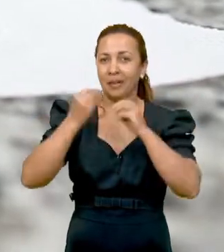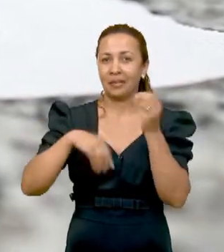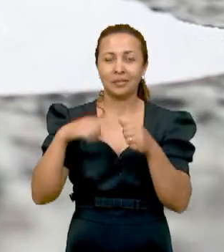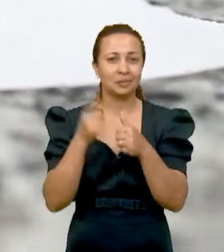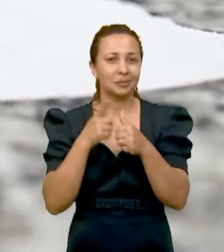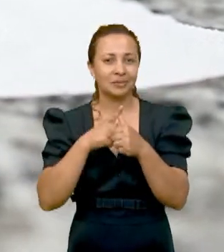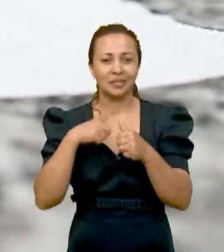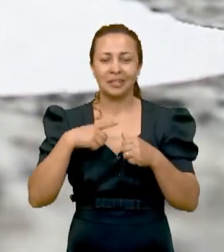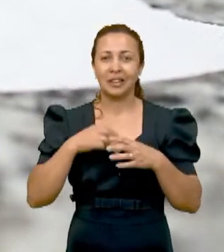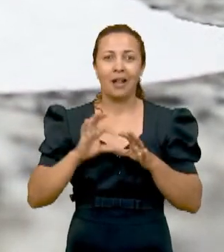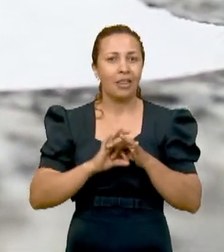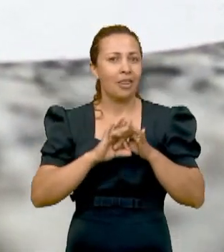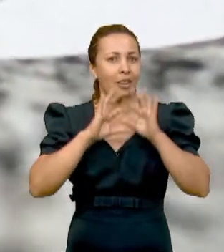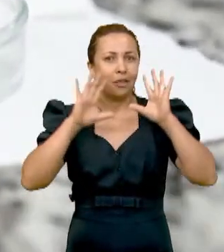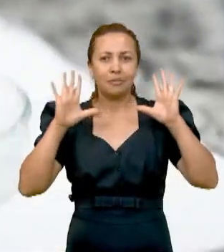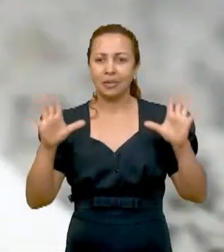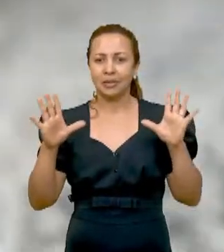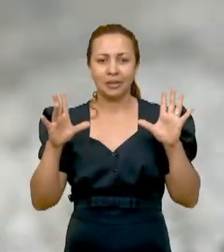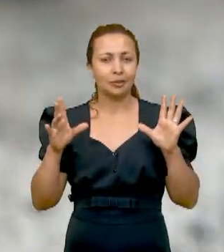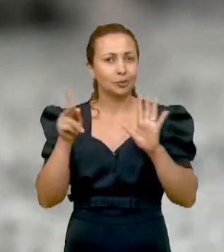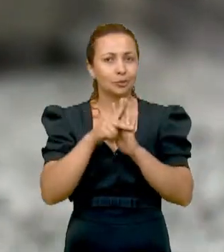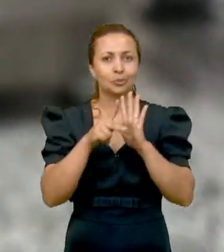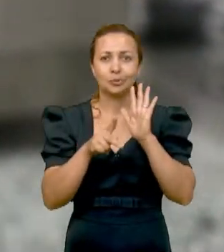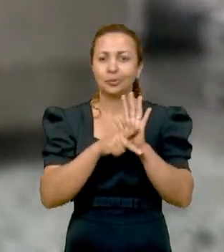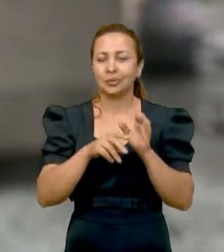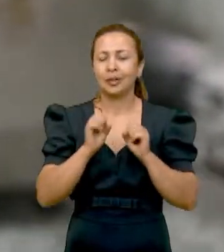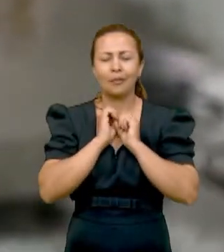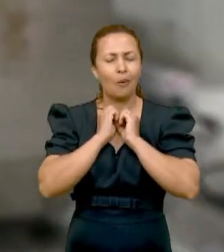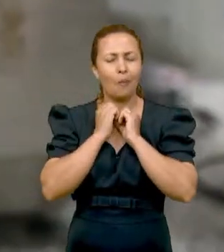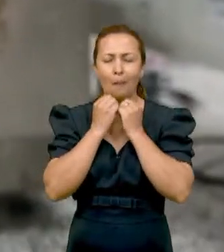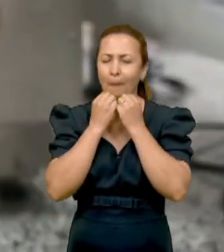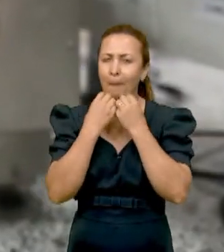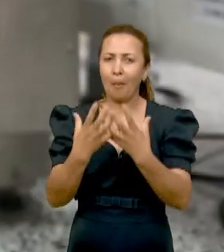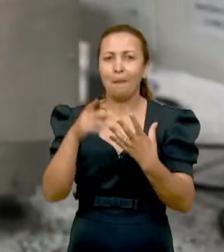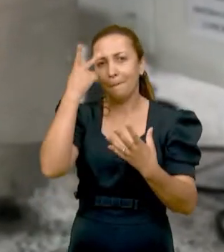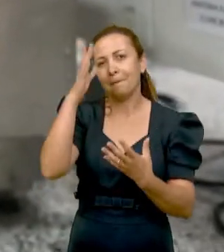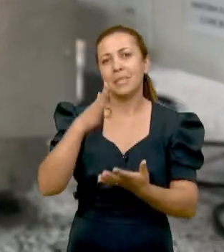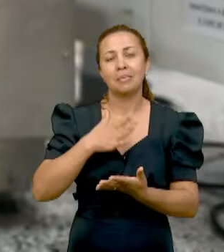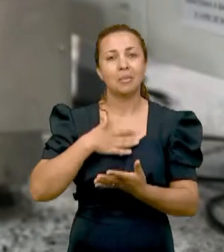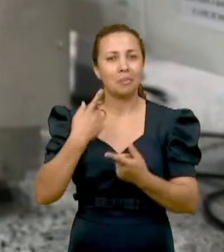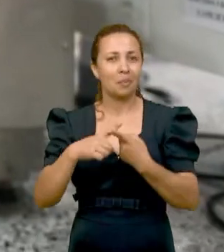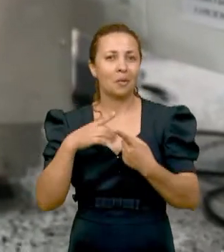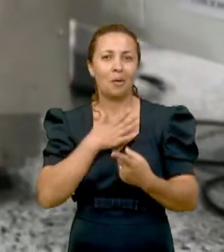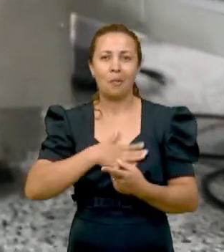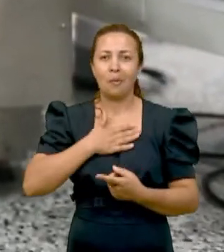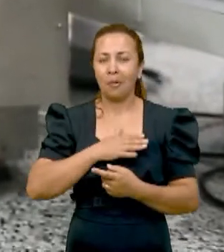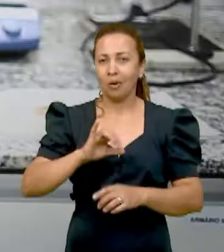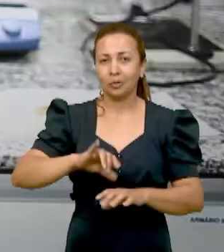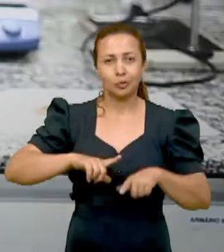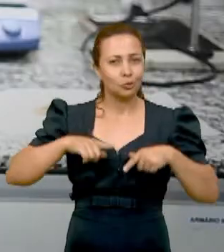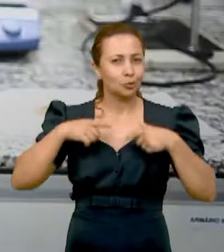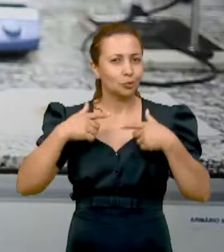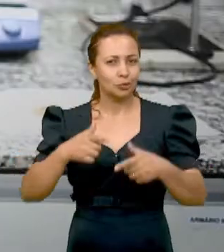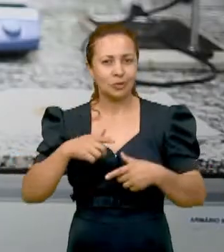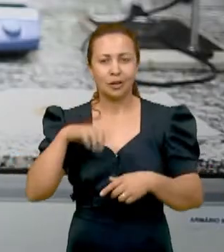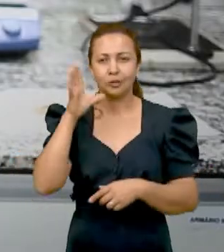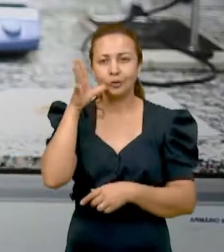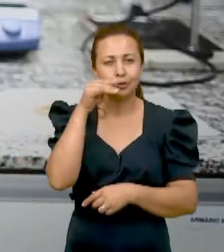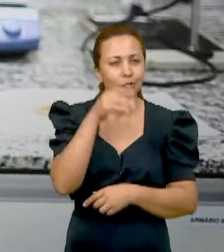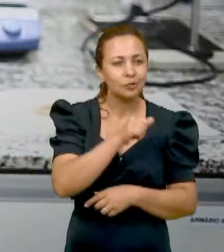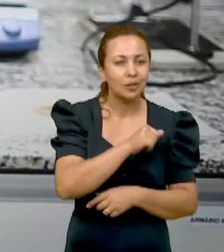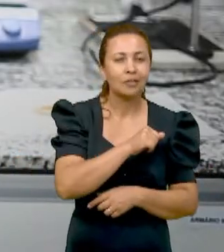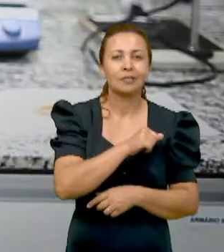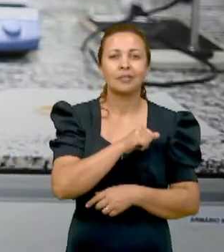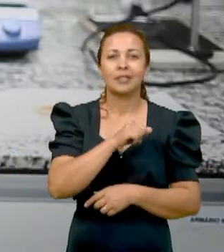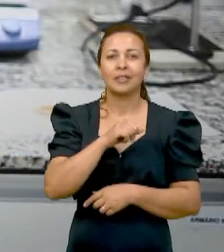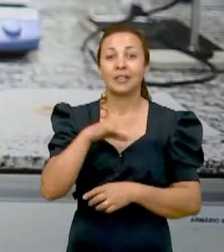tive total independência no projeto, que foi bom para mim, porque eu gosto desse desafio, né? E com a expectativa de